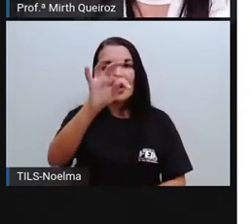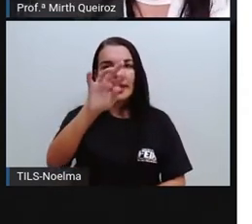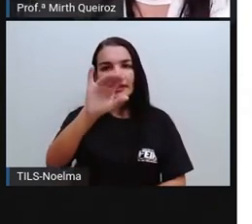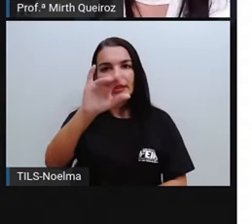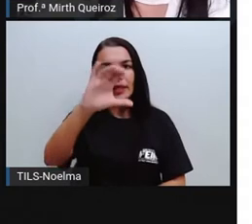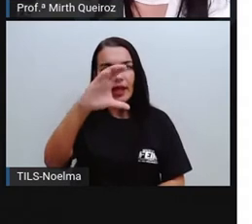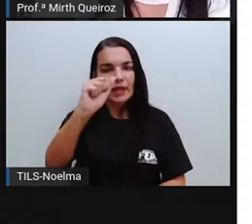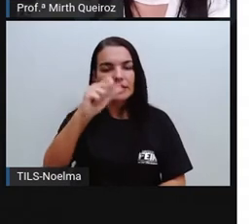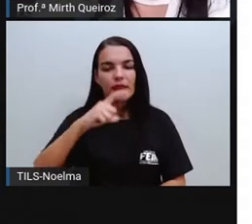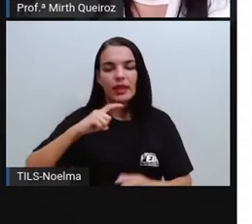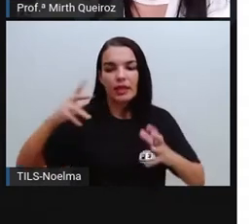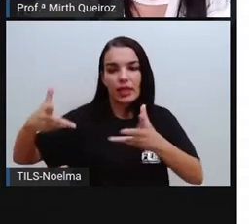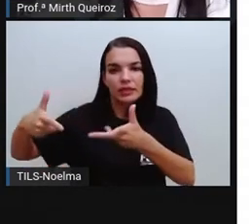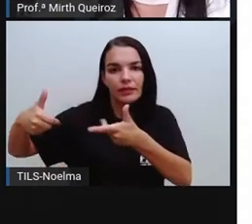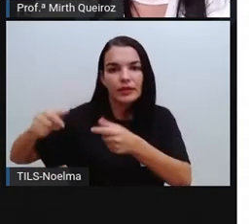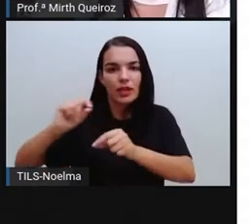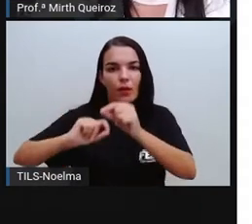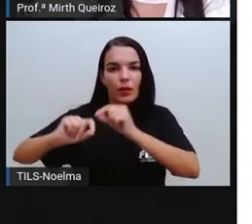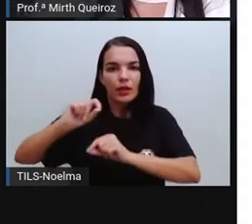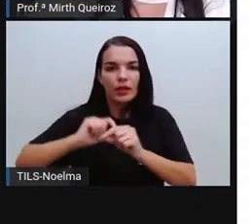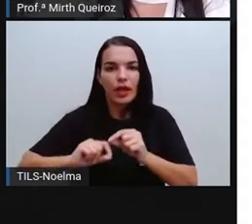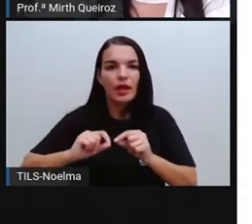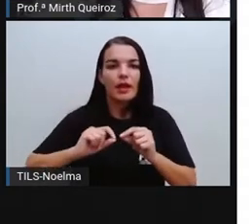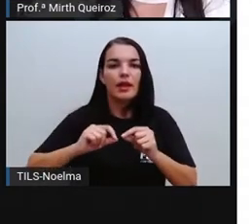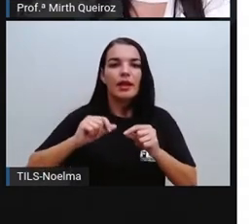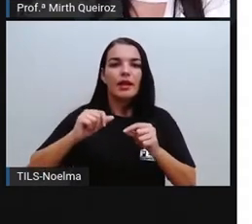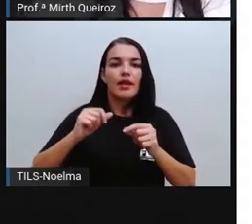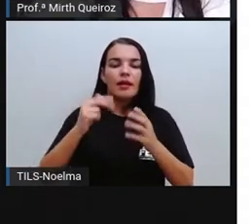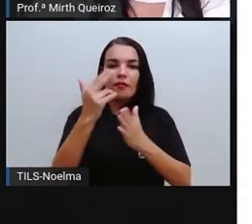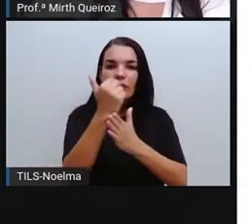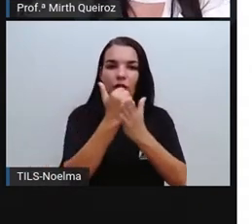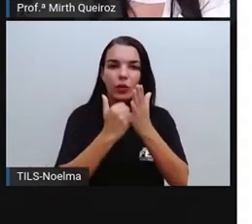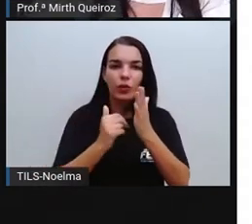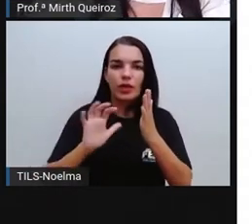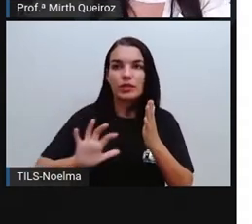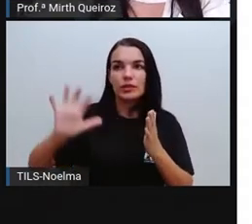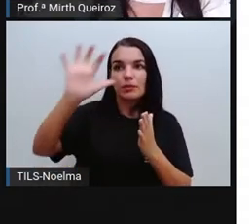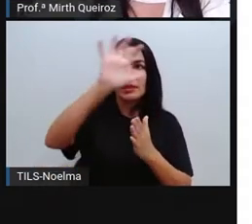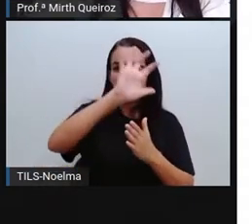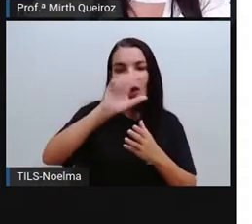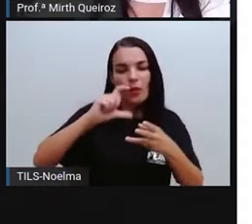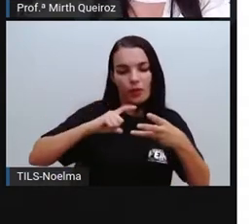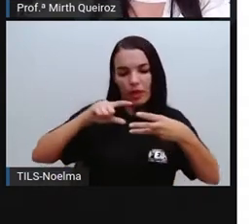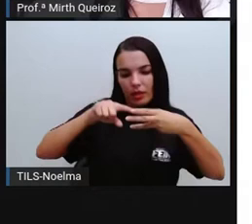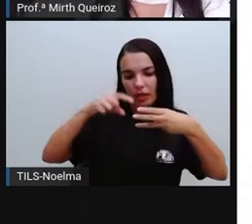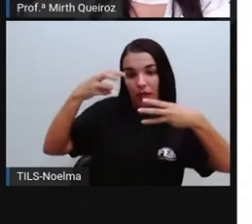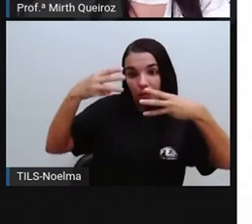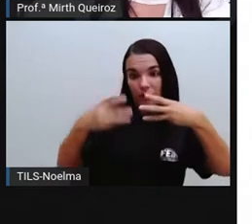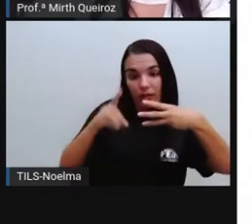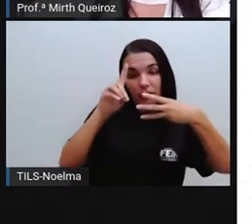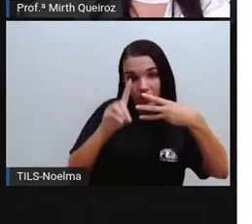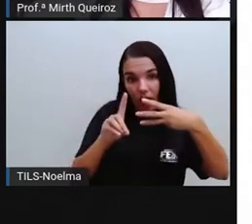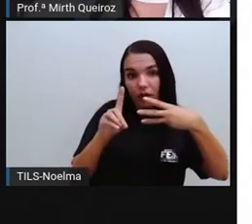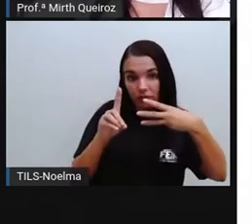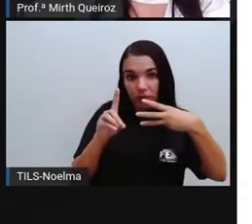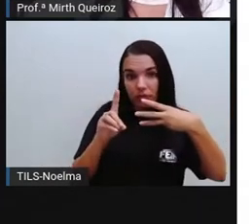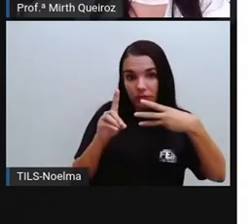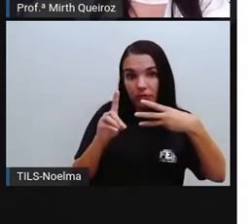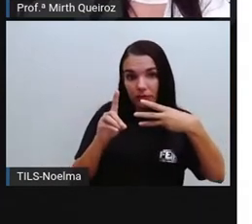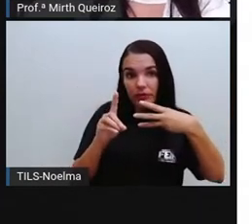espaciais, né? São aquelas que têm dimensões tridimensionais,